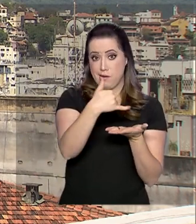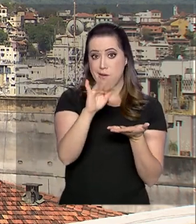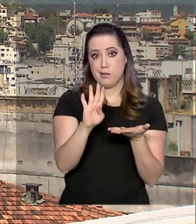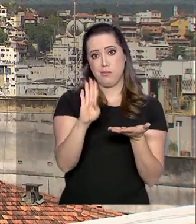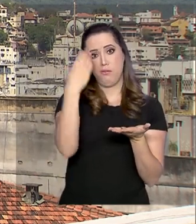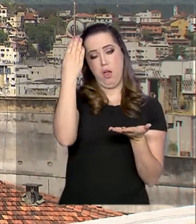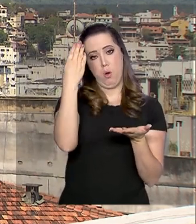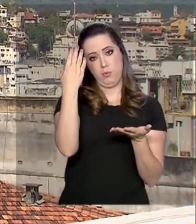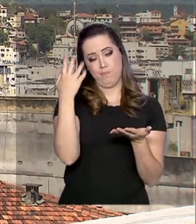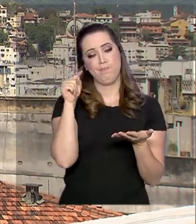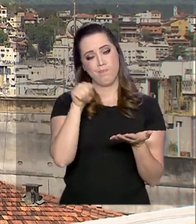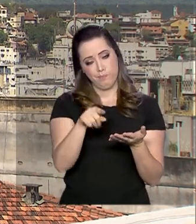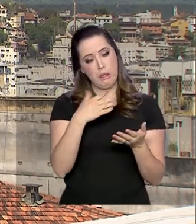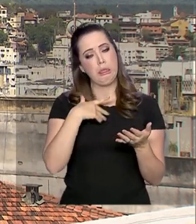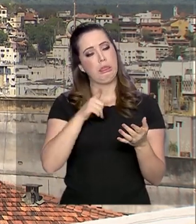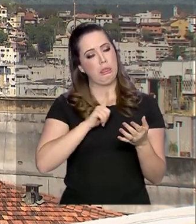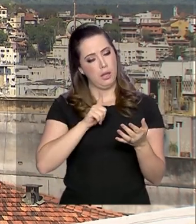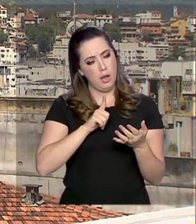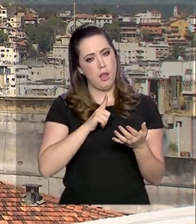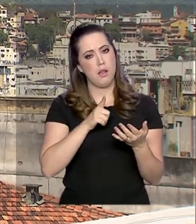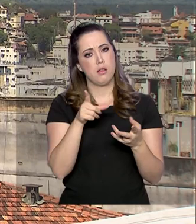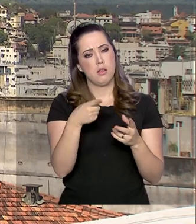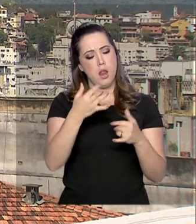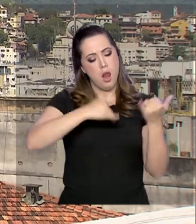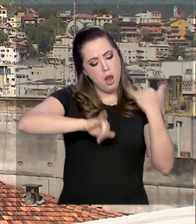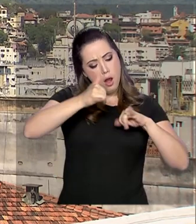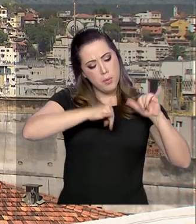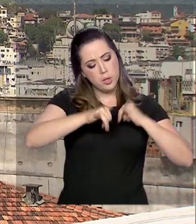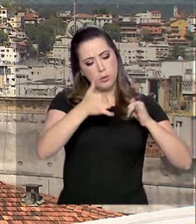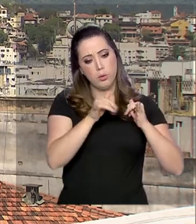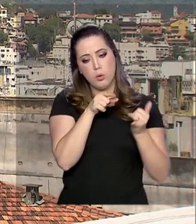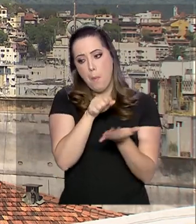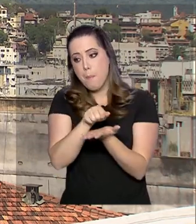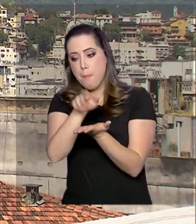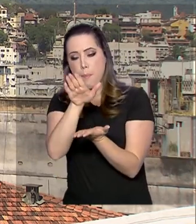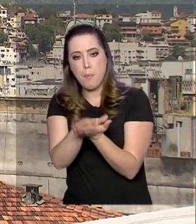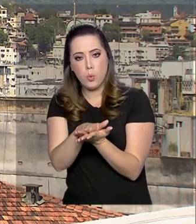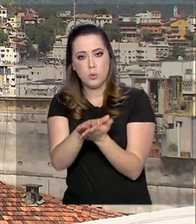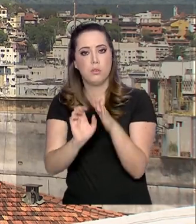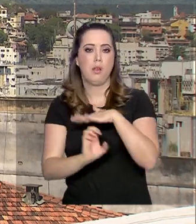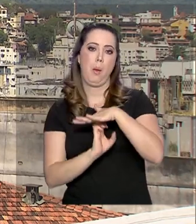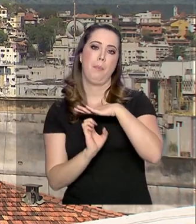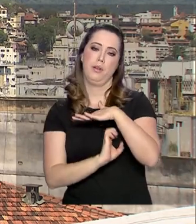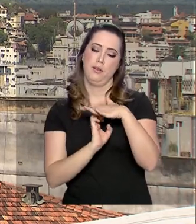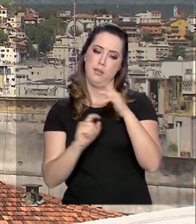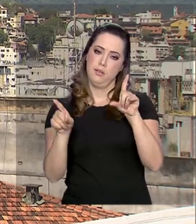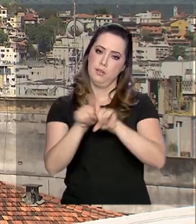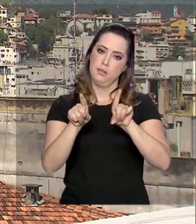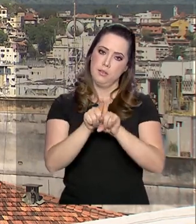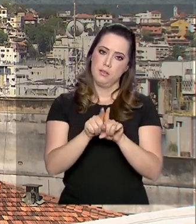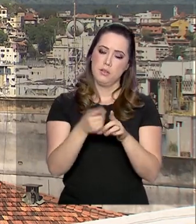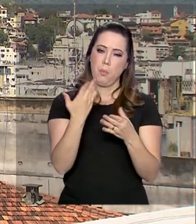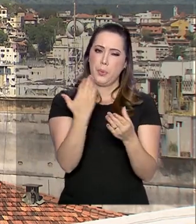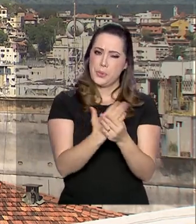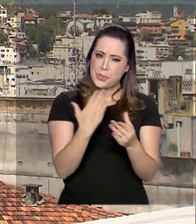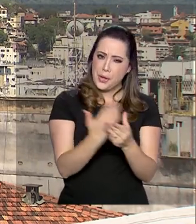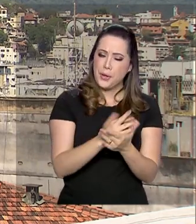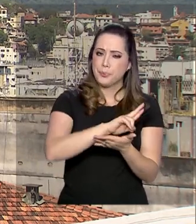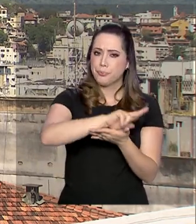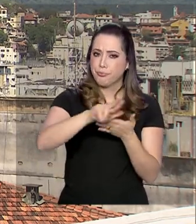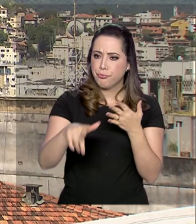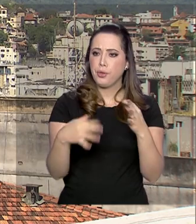análise envolve exames laboratoriais, notificação dos fraudadores, perícias, defesa e julgamento dos recursos das empresas.